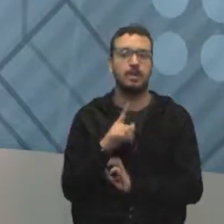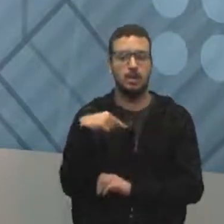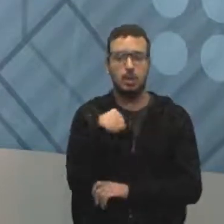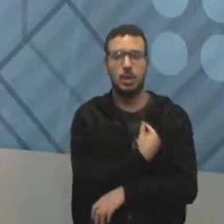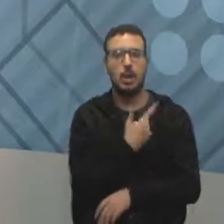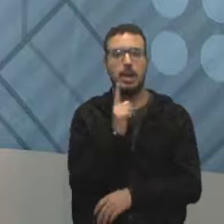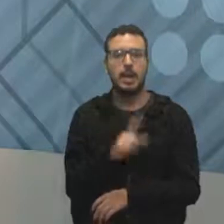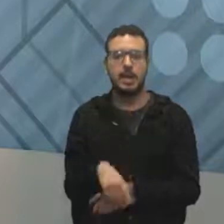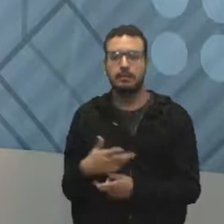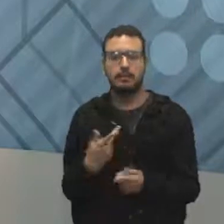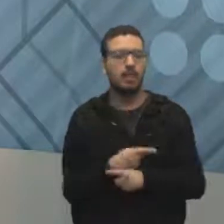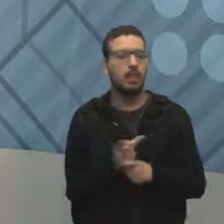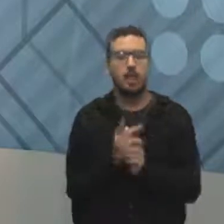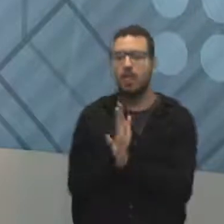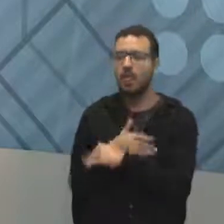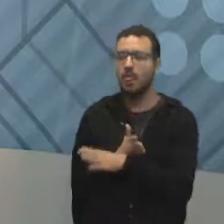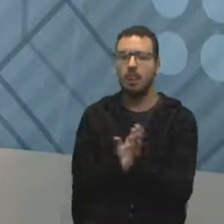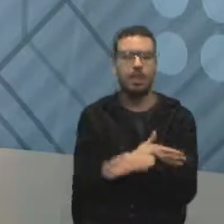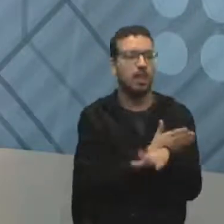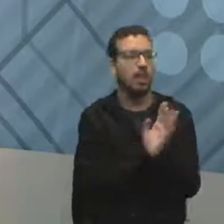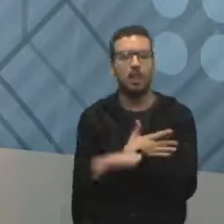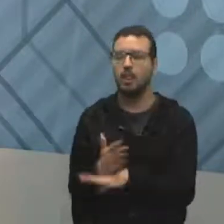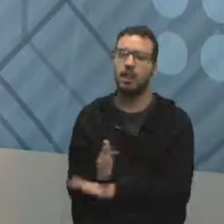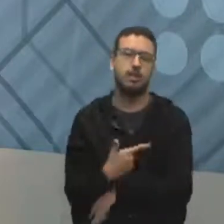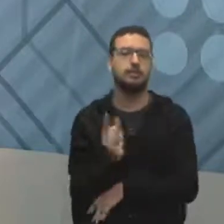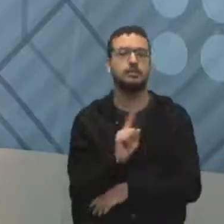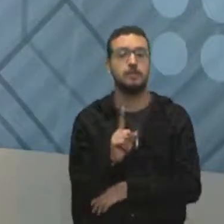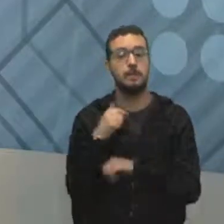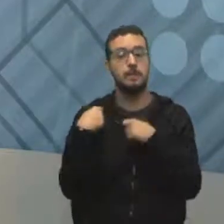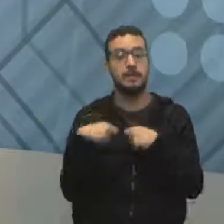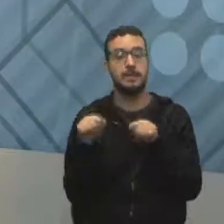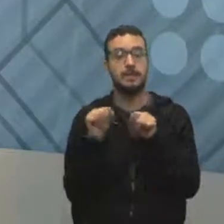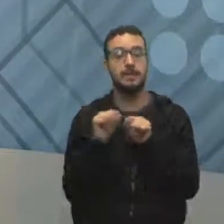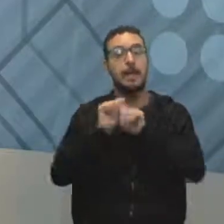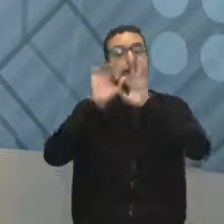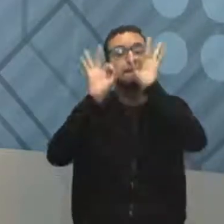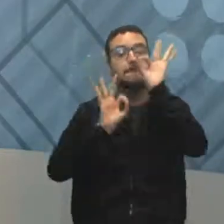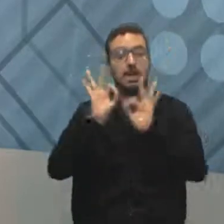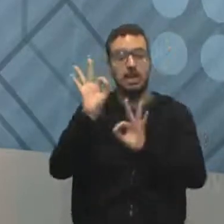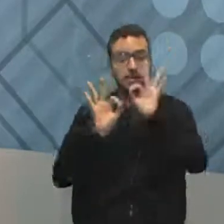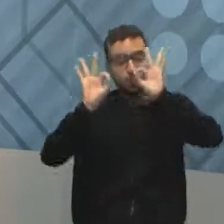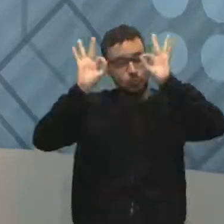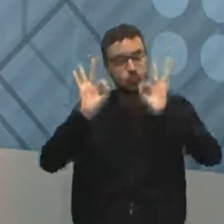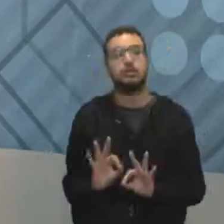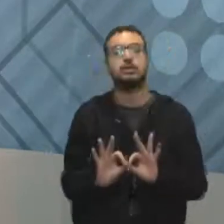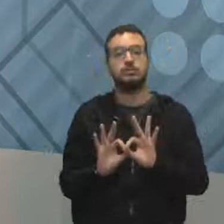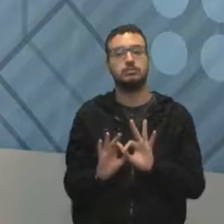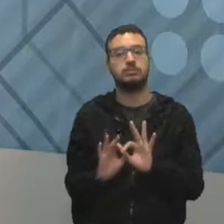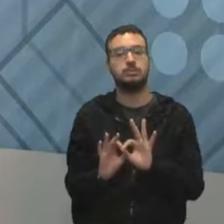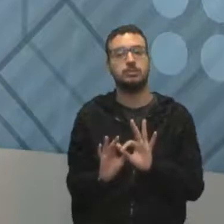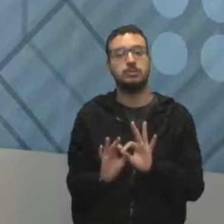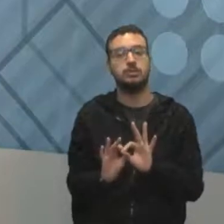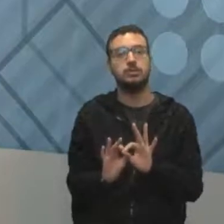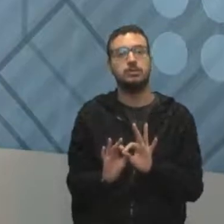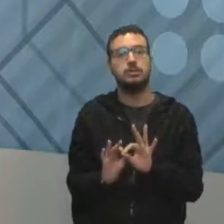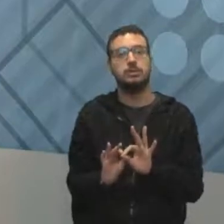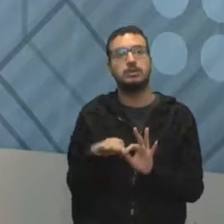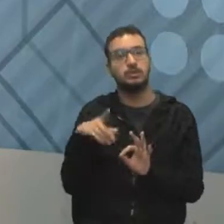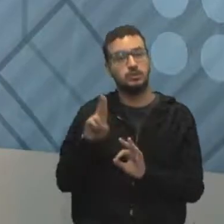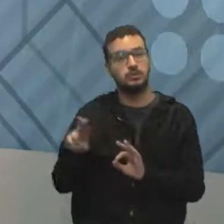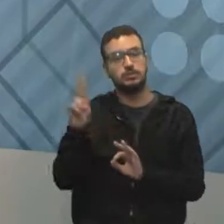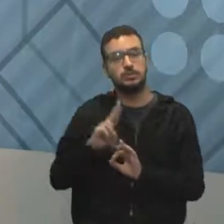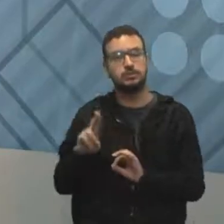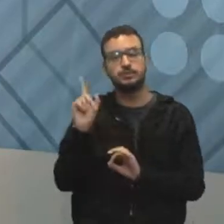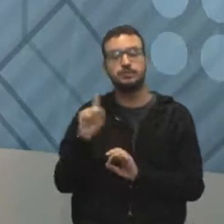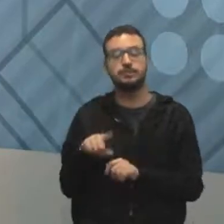perdido, nós elaboramos um plano de comunicação que é basicinho aqui, só tem um exemplo simples dele, que serve para